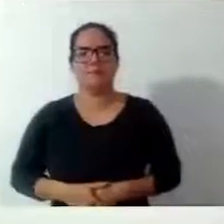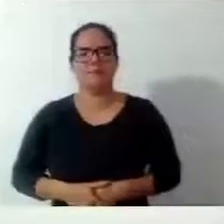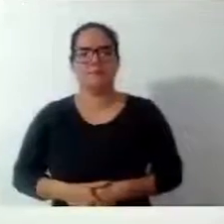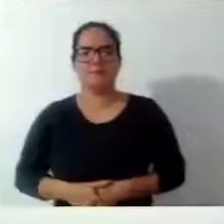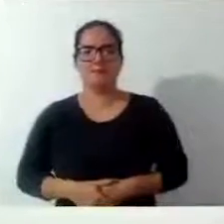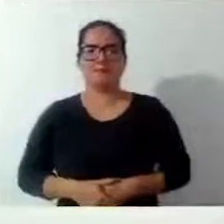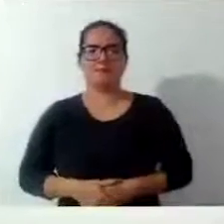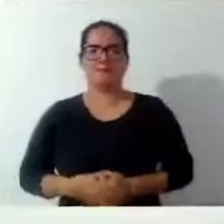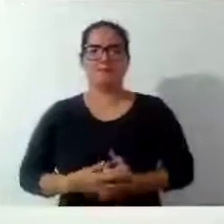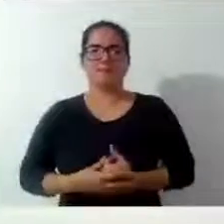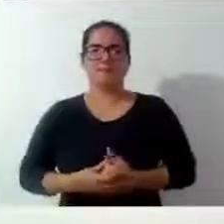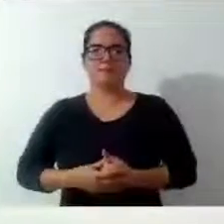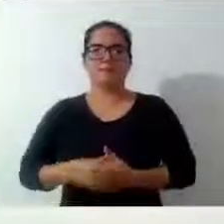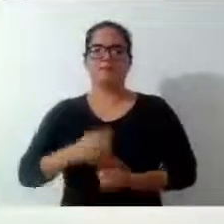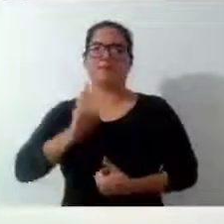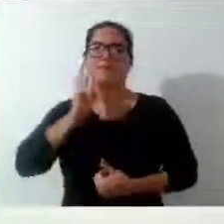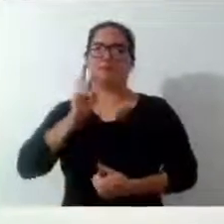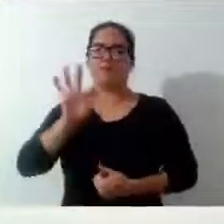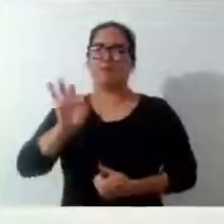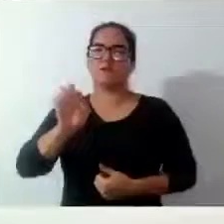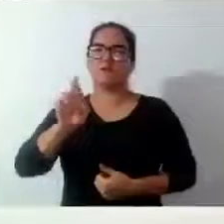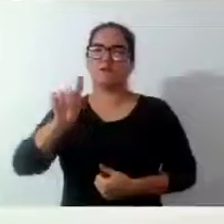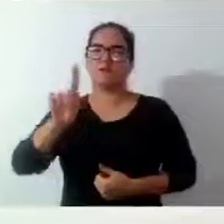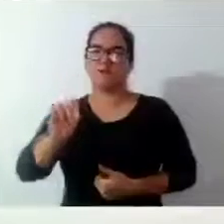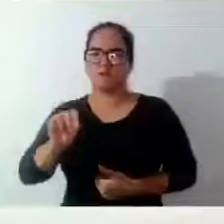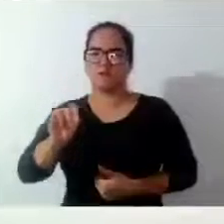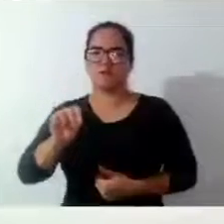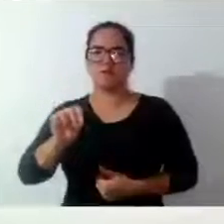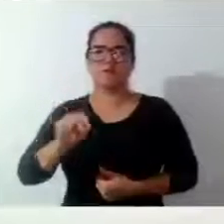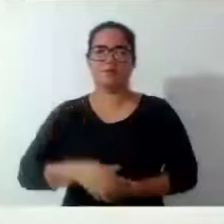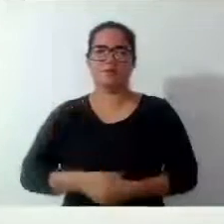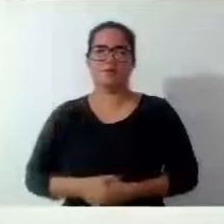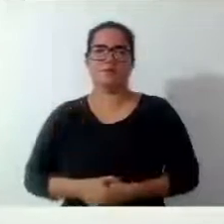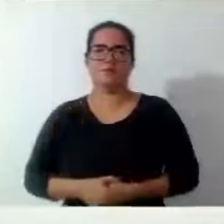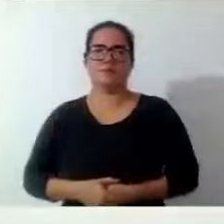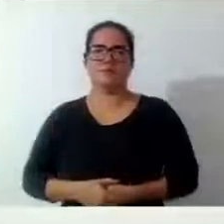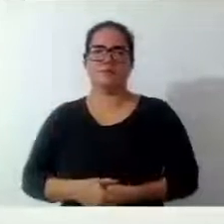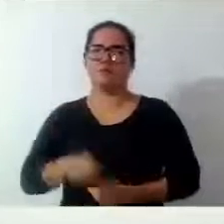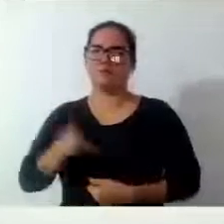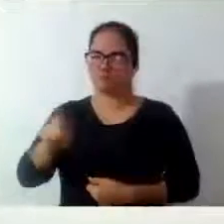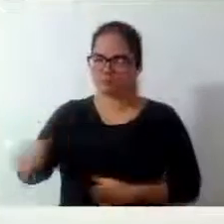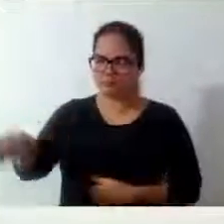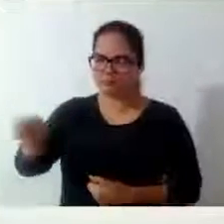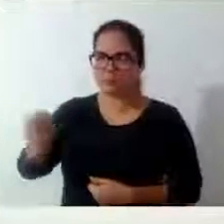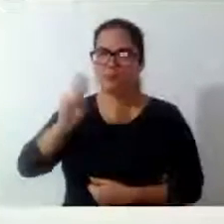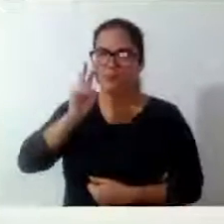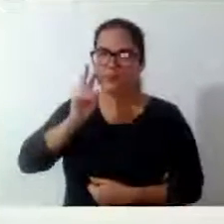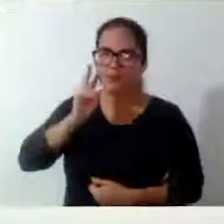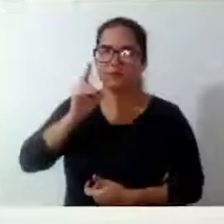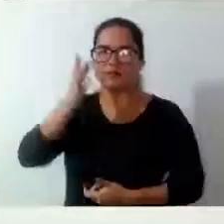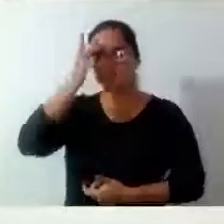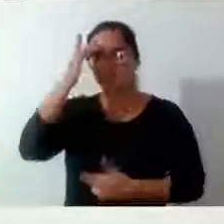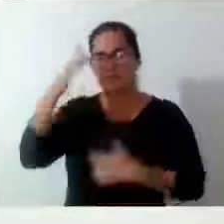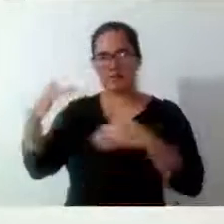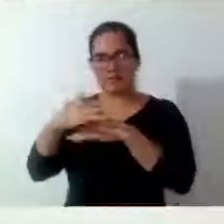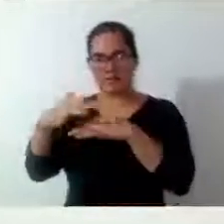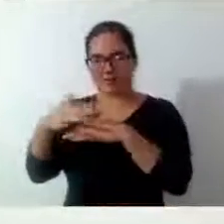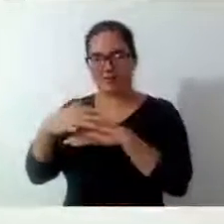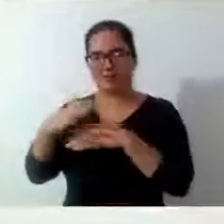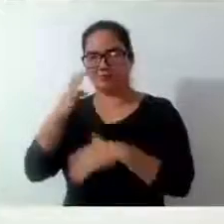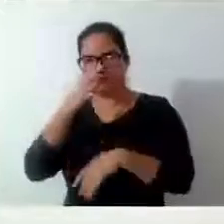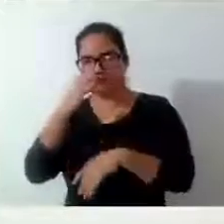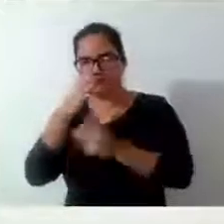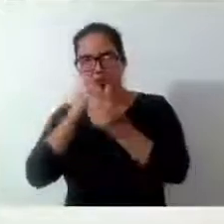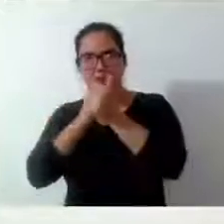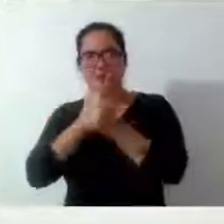Vereador Fernando, vereador Fernando, senhores vereadores, munícipes que hoje nos acompanham. O vereador